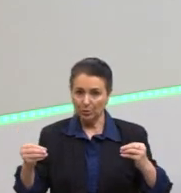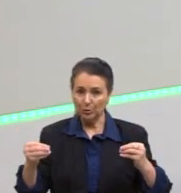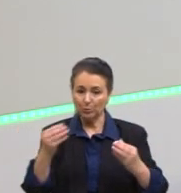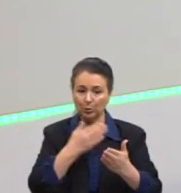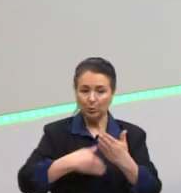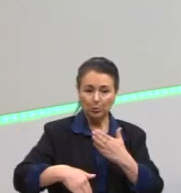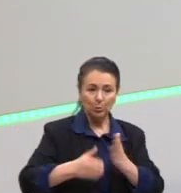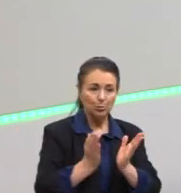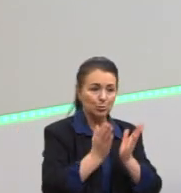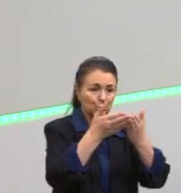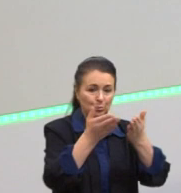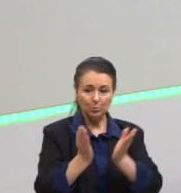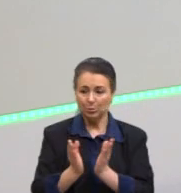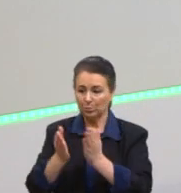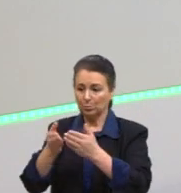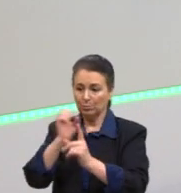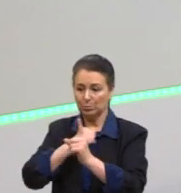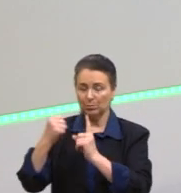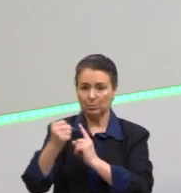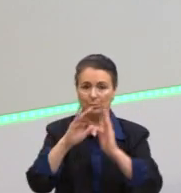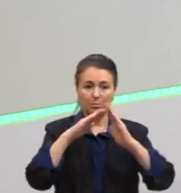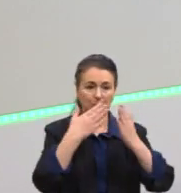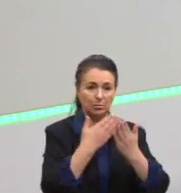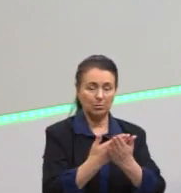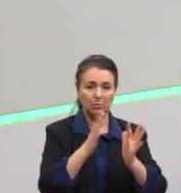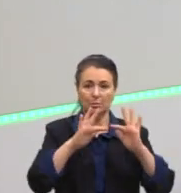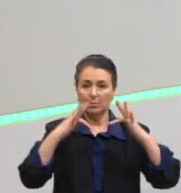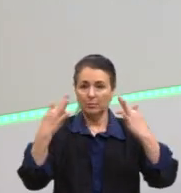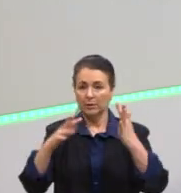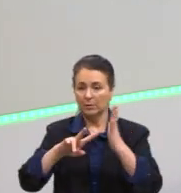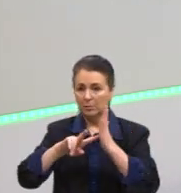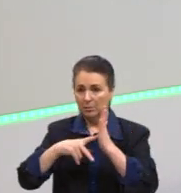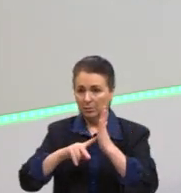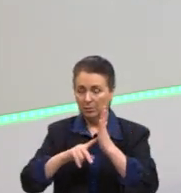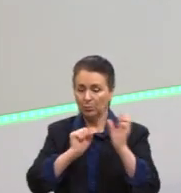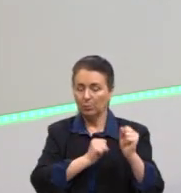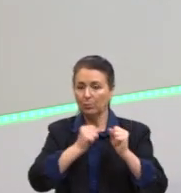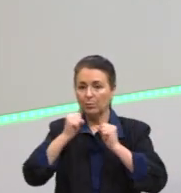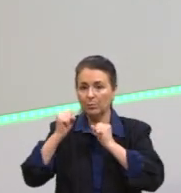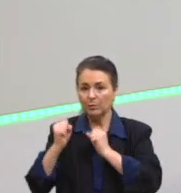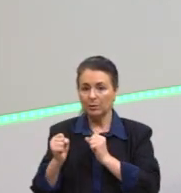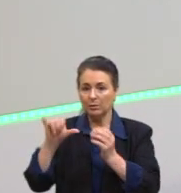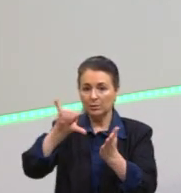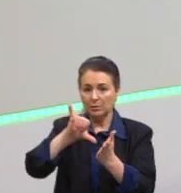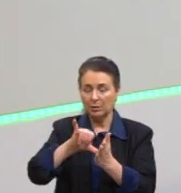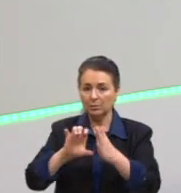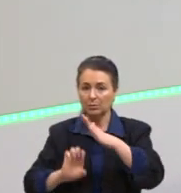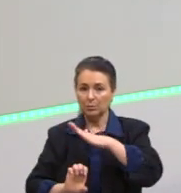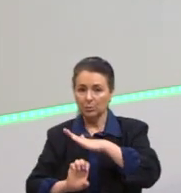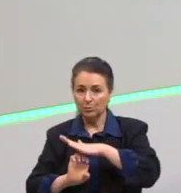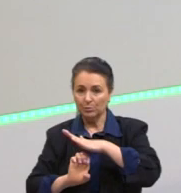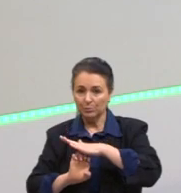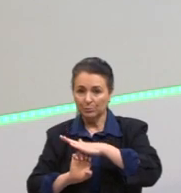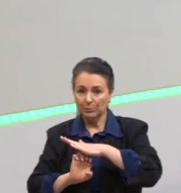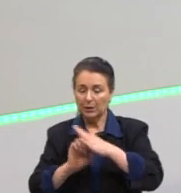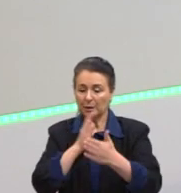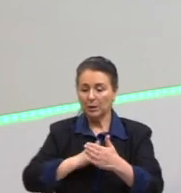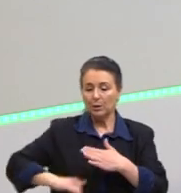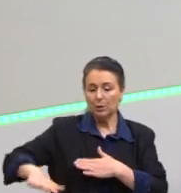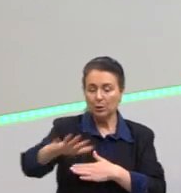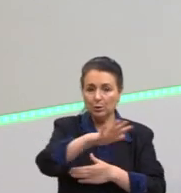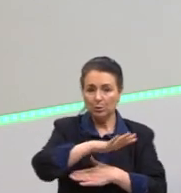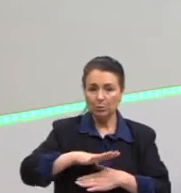sociedade, na escola, na família, no sindicato, o poder não está mais sentado no Estado, mas sim, o poder está em todas as